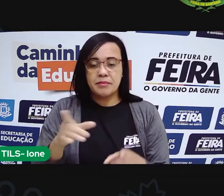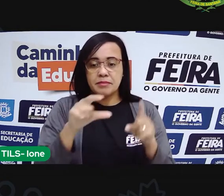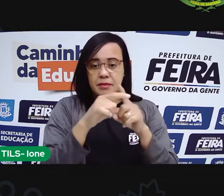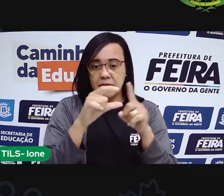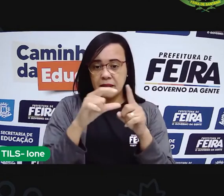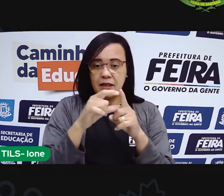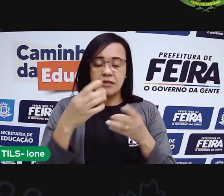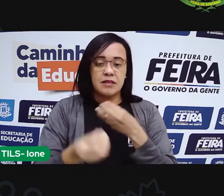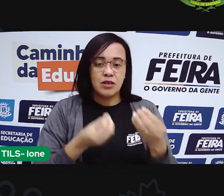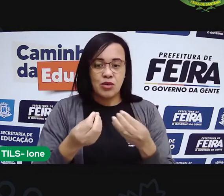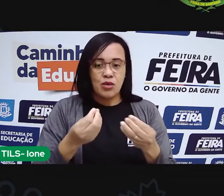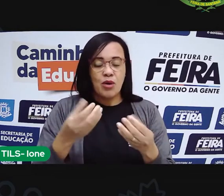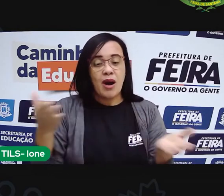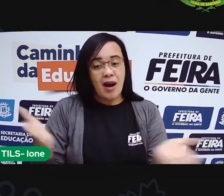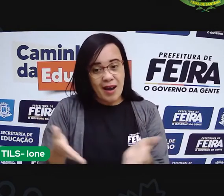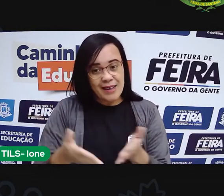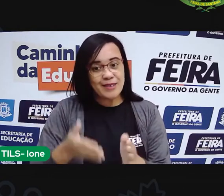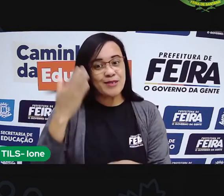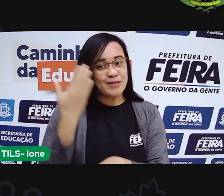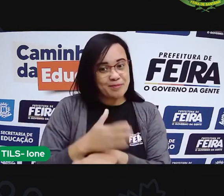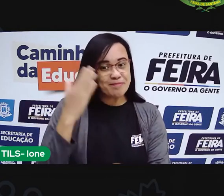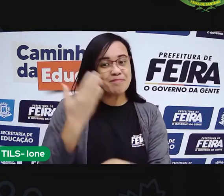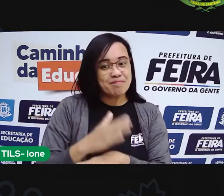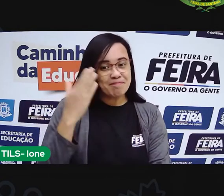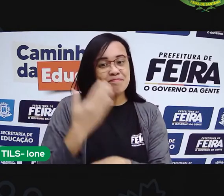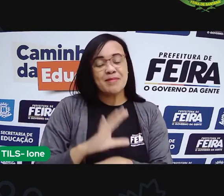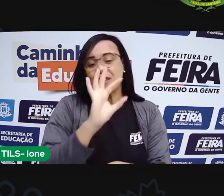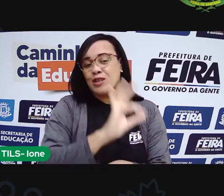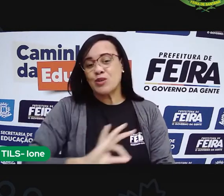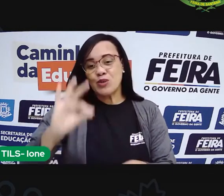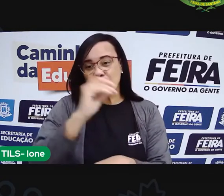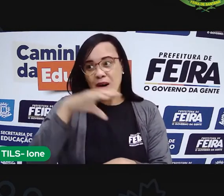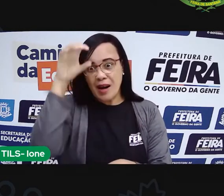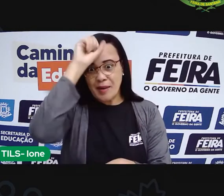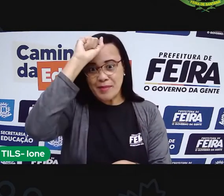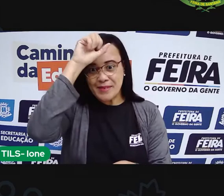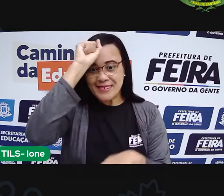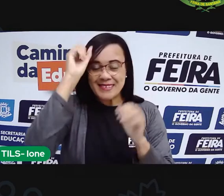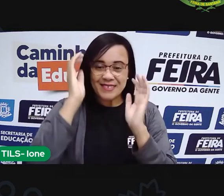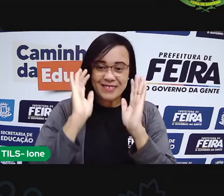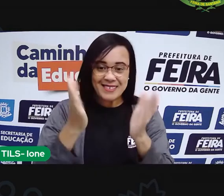colocar em prática agora tudo o que nós aprendemos. Vamos lá?